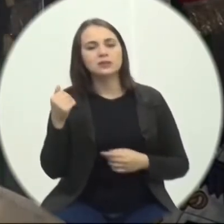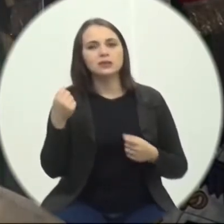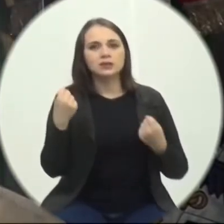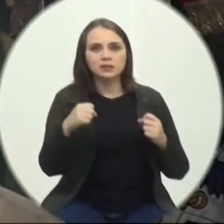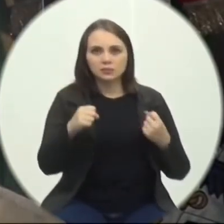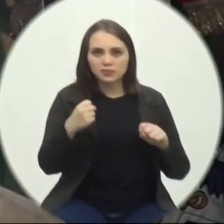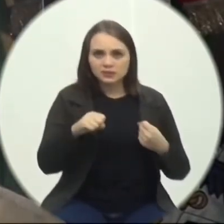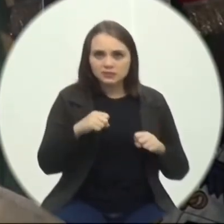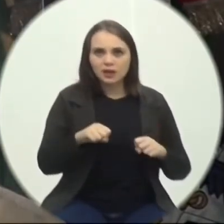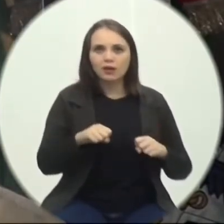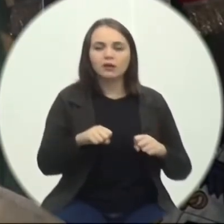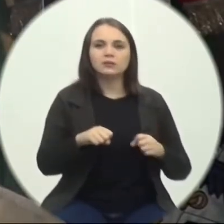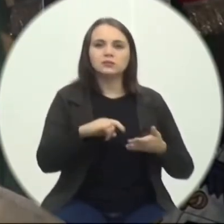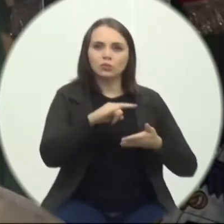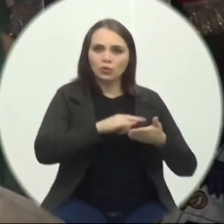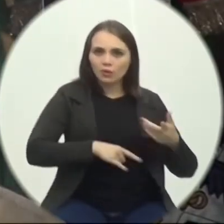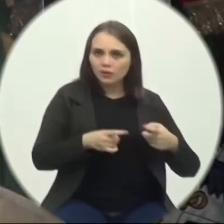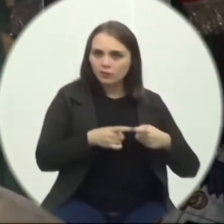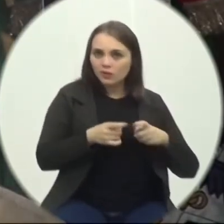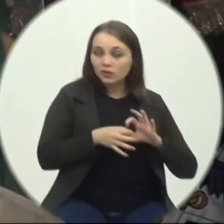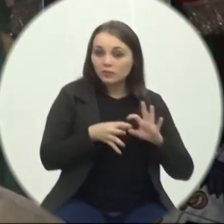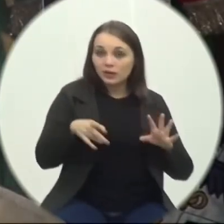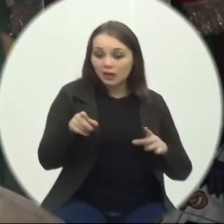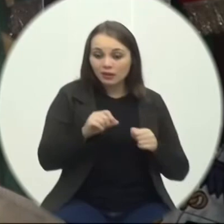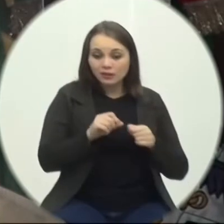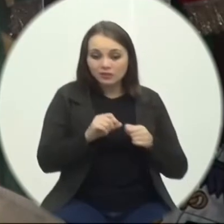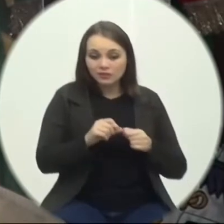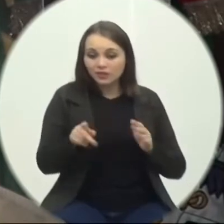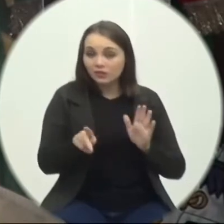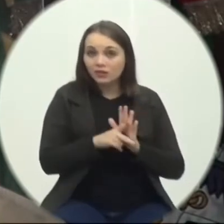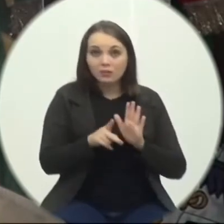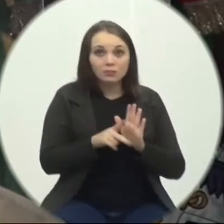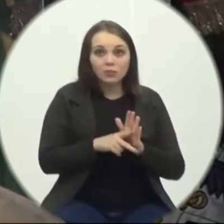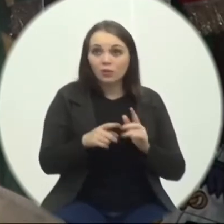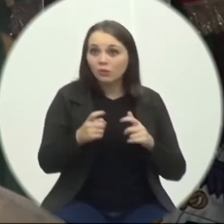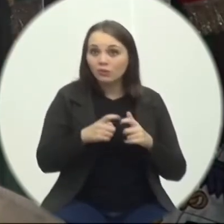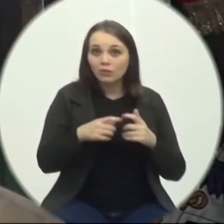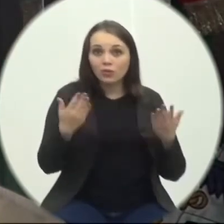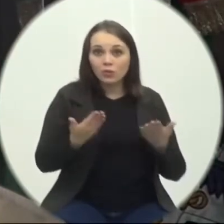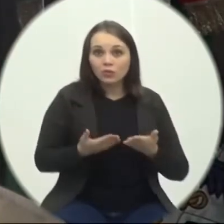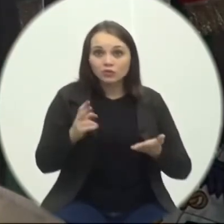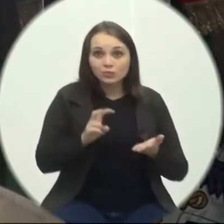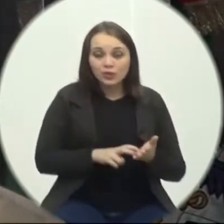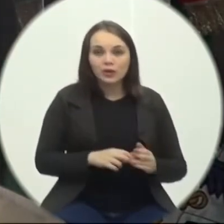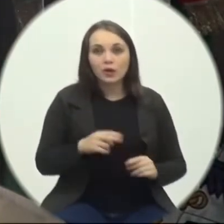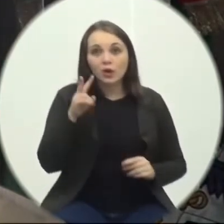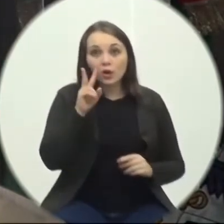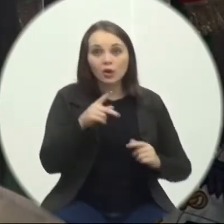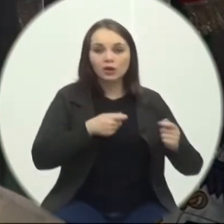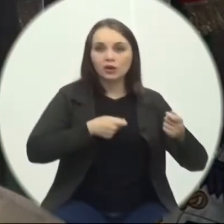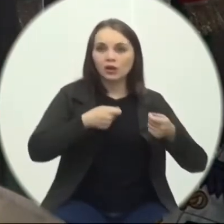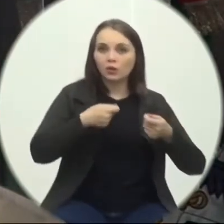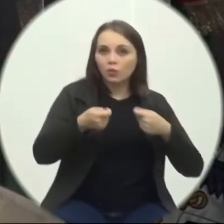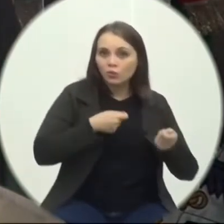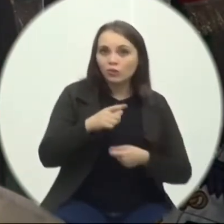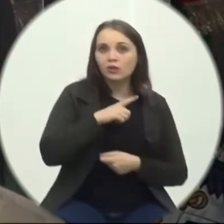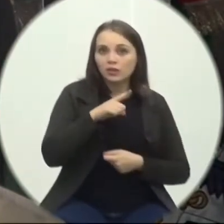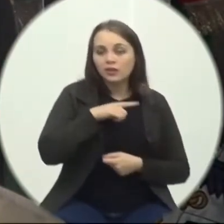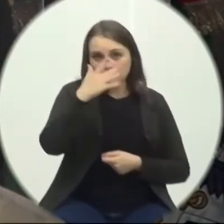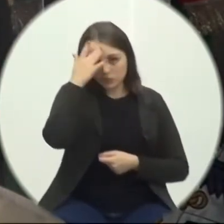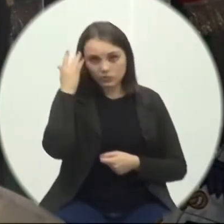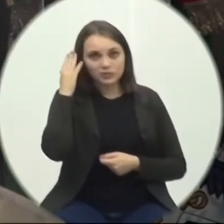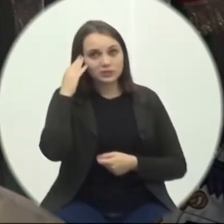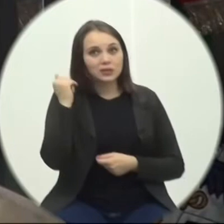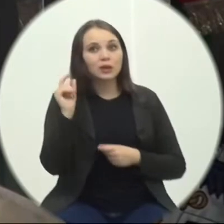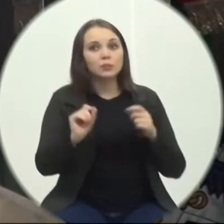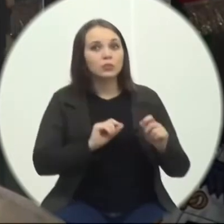Da autorização Ela teria feito Na própria consulta Hoje de manhã Ora O controle Existe As pessoas Sabem Para quem